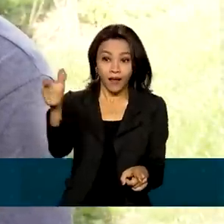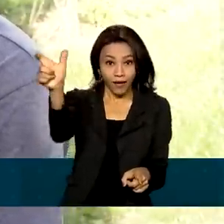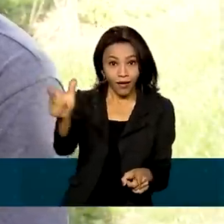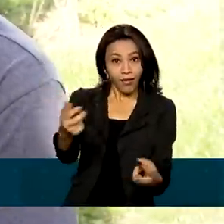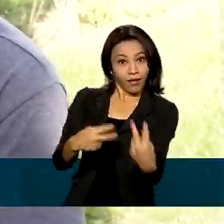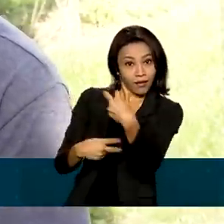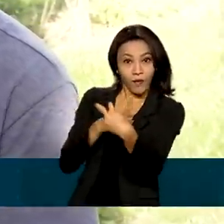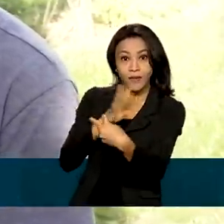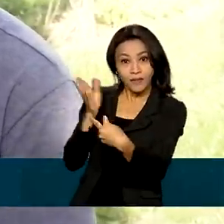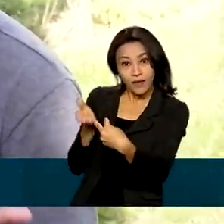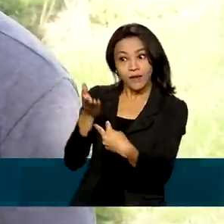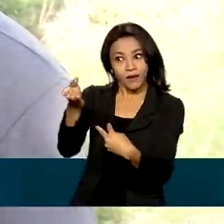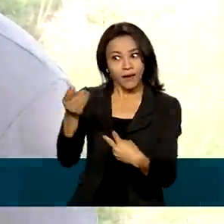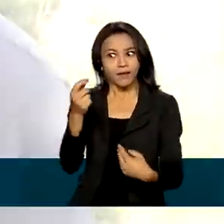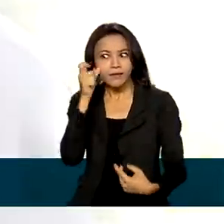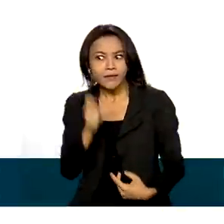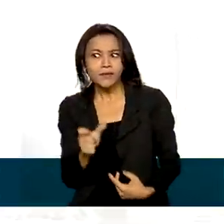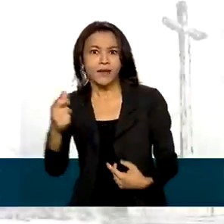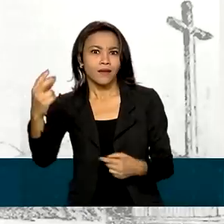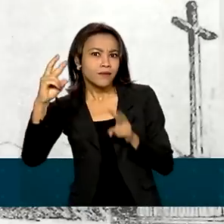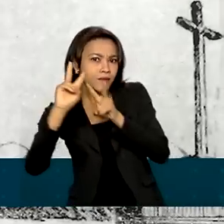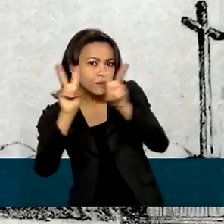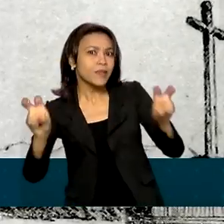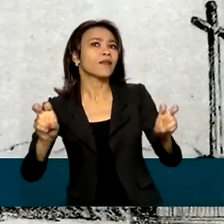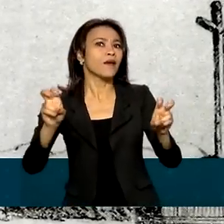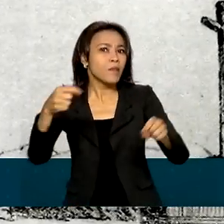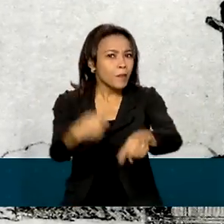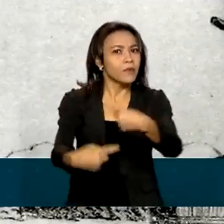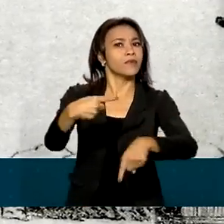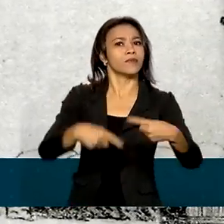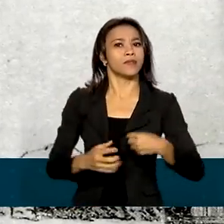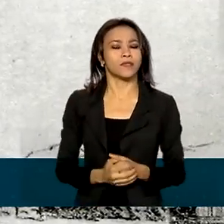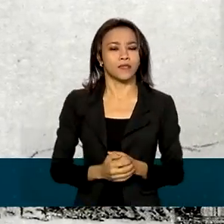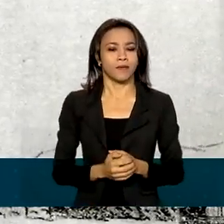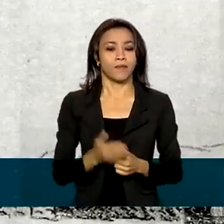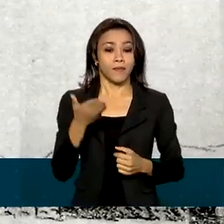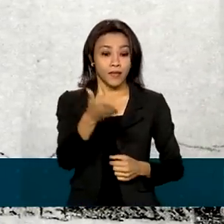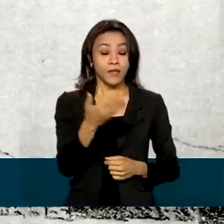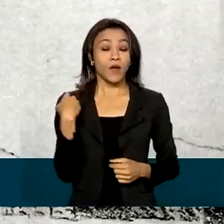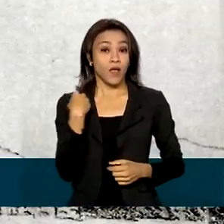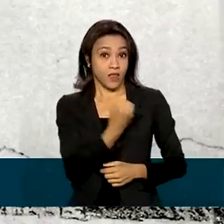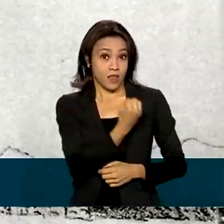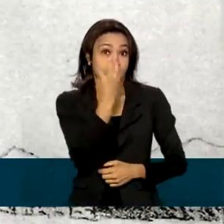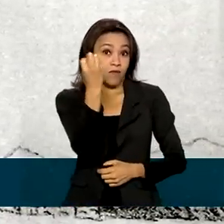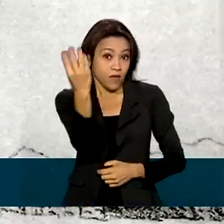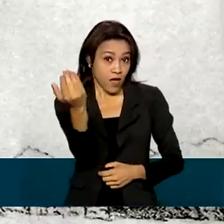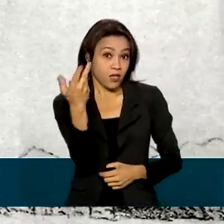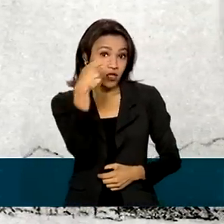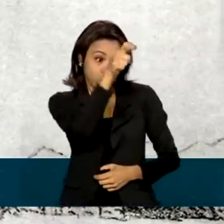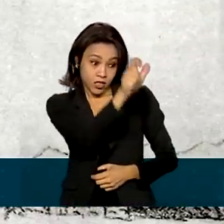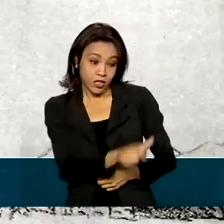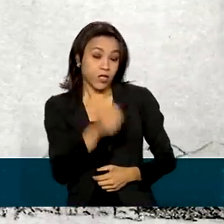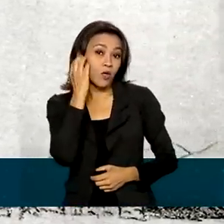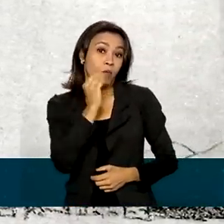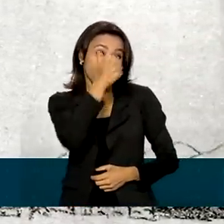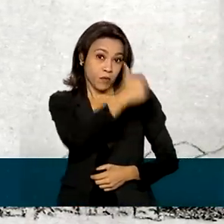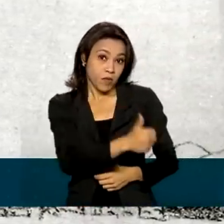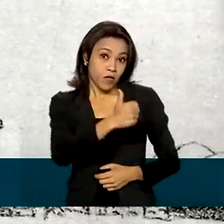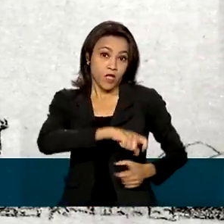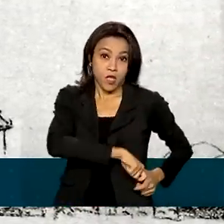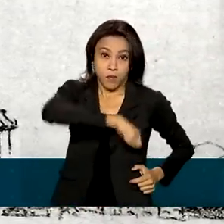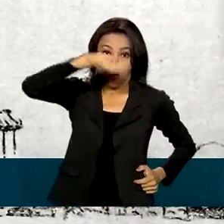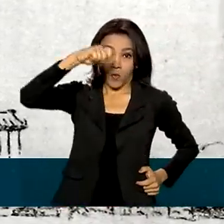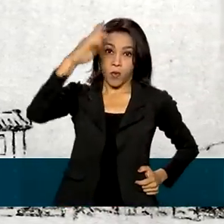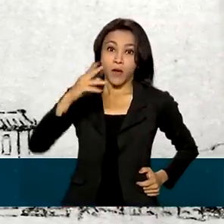um cientista, e ela também era muito interessada nesses temas. Na viagem que Dom Pedro acabou proclamando a independência, ele dorme aqui em Santa